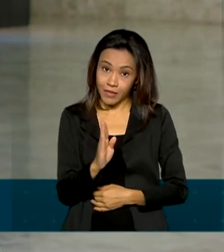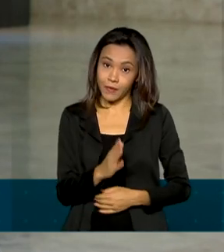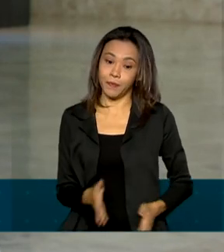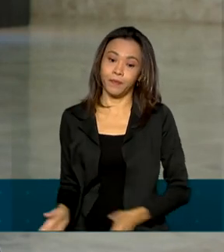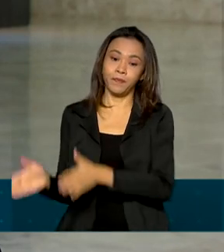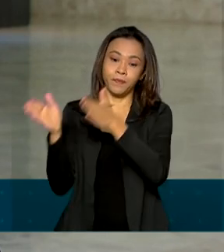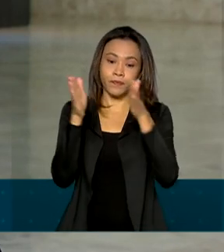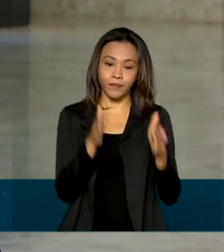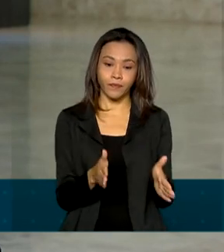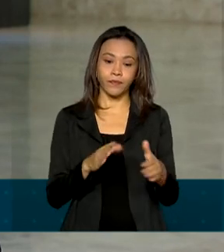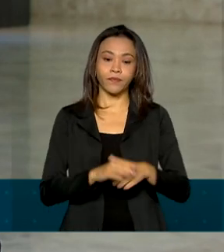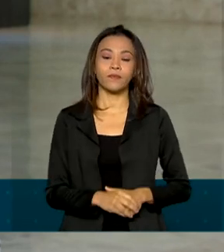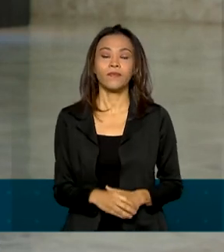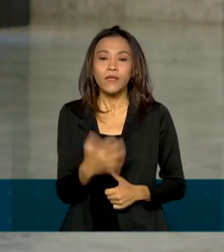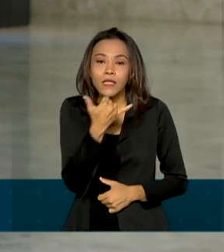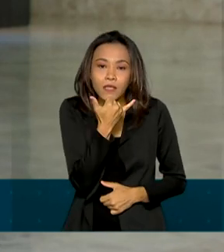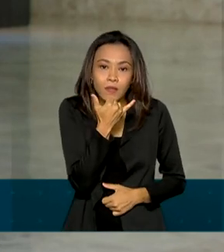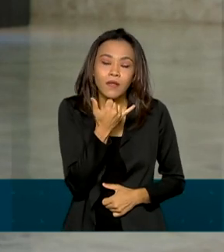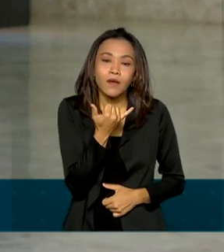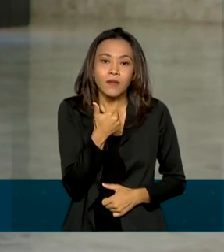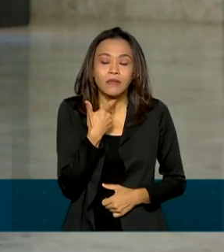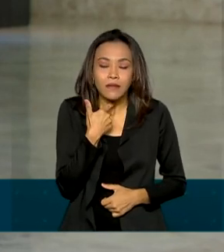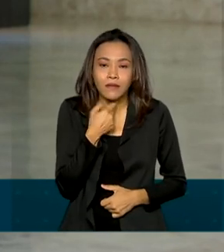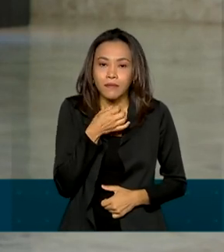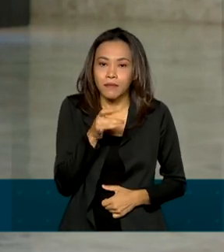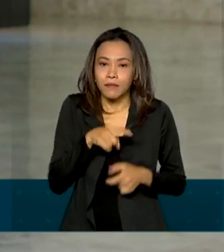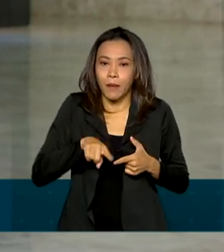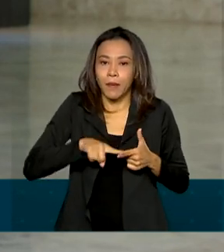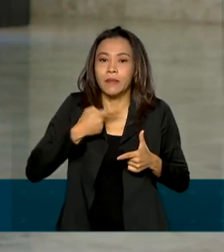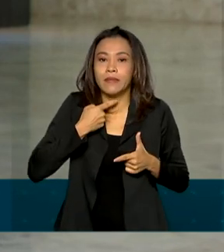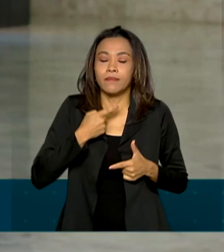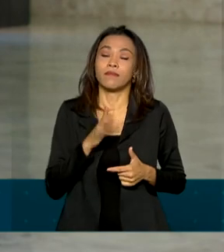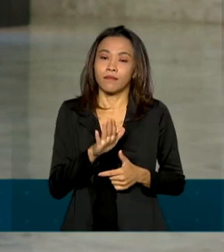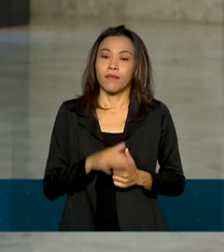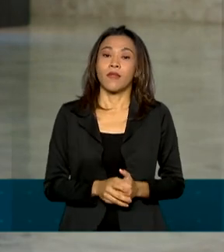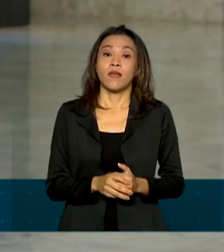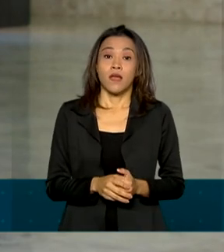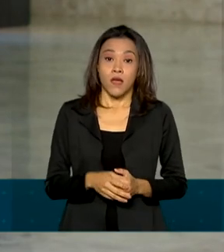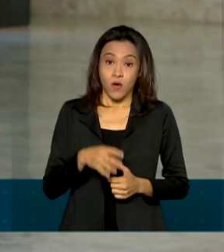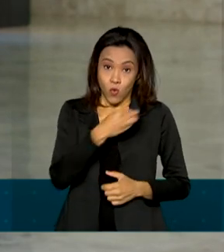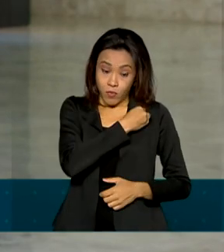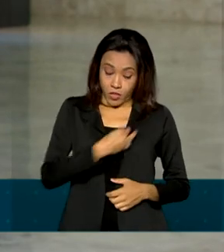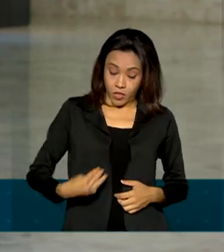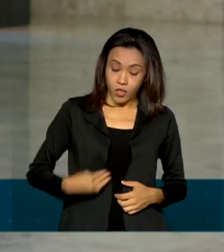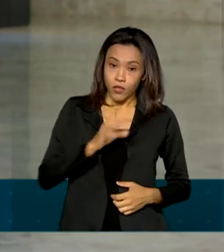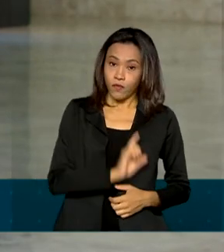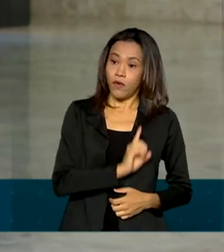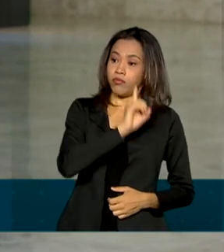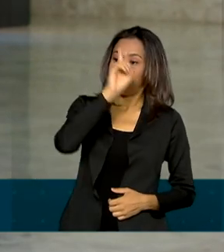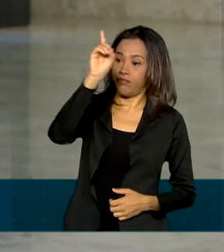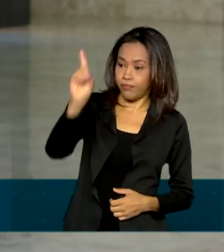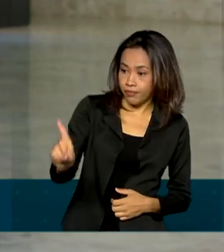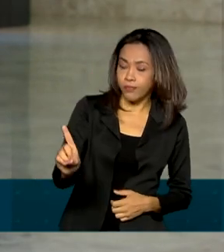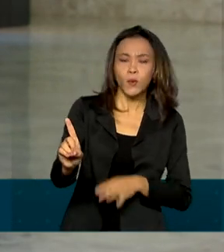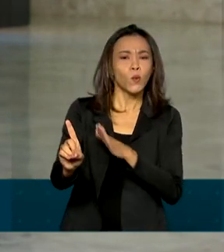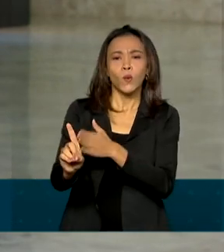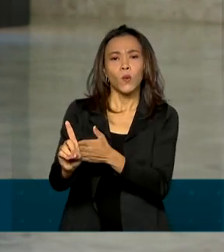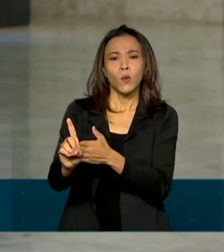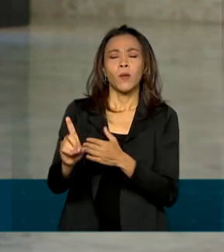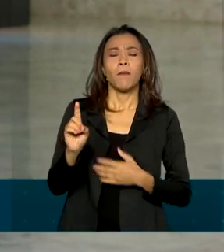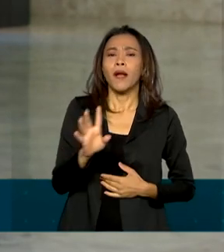Renata, desculpa, em fevereiro o ministro participou de uma missão oficial para conhecer melhor essas